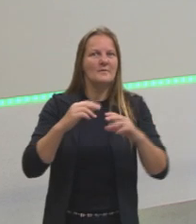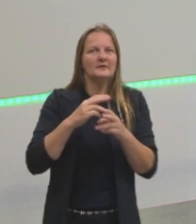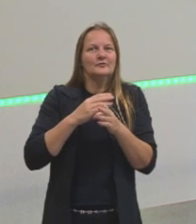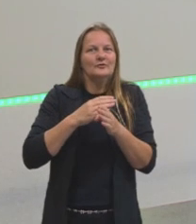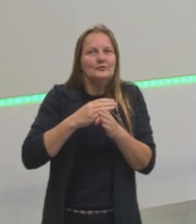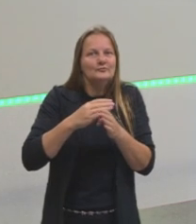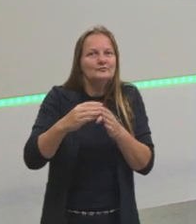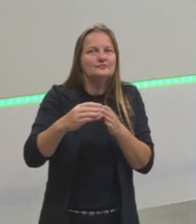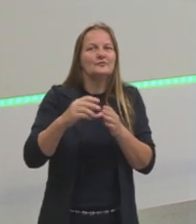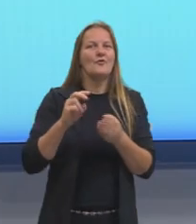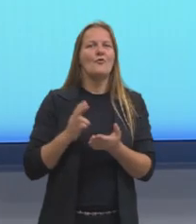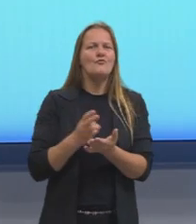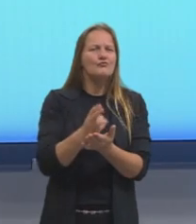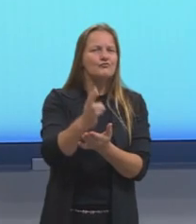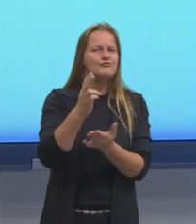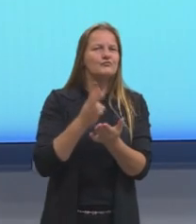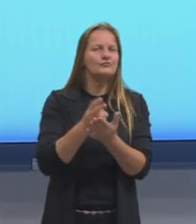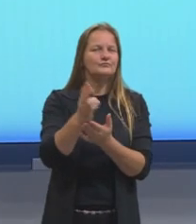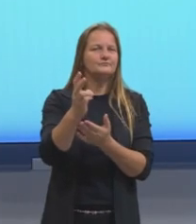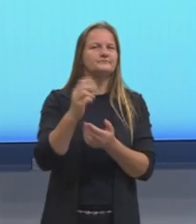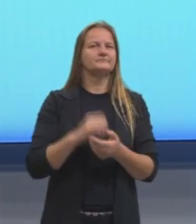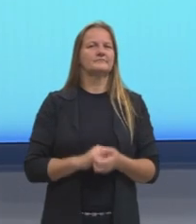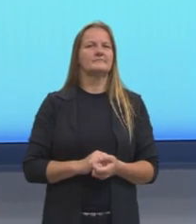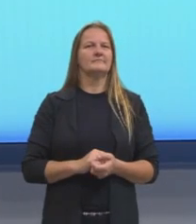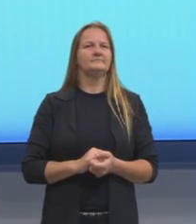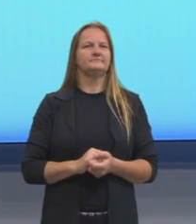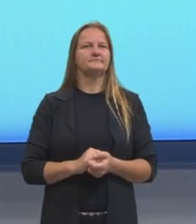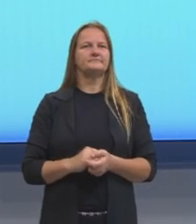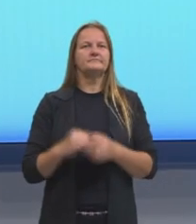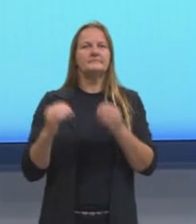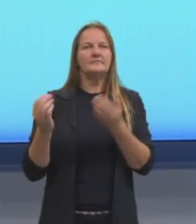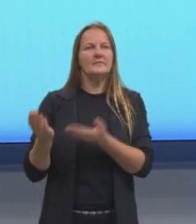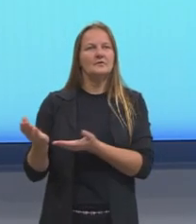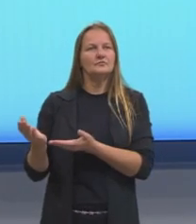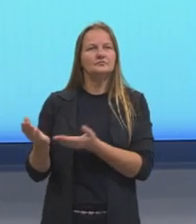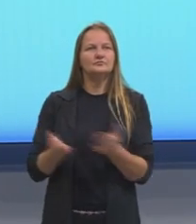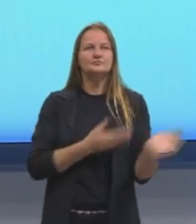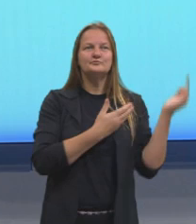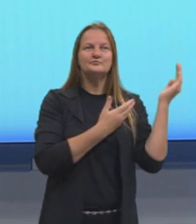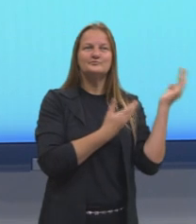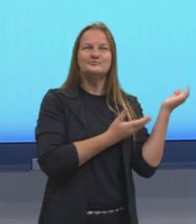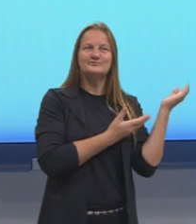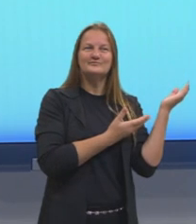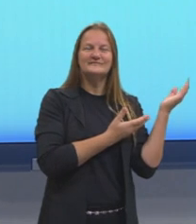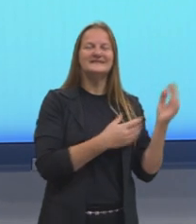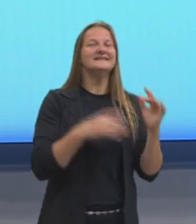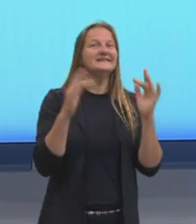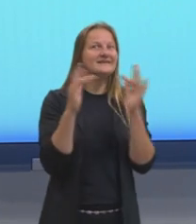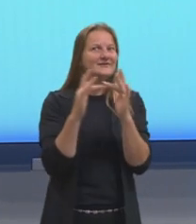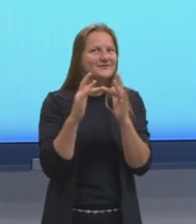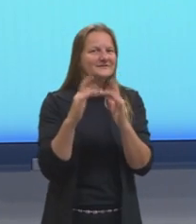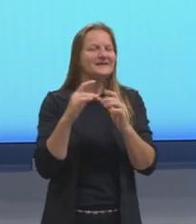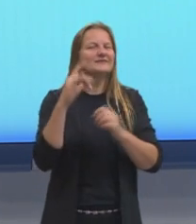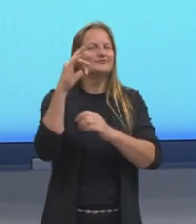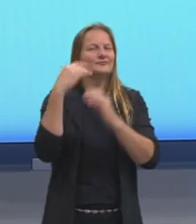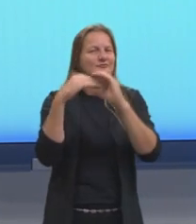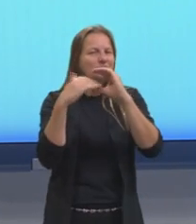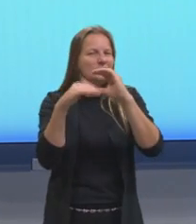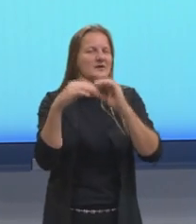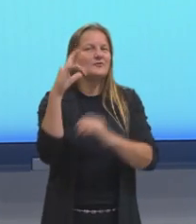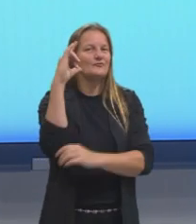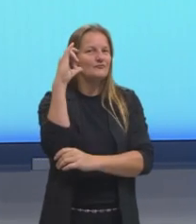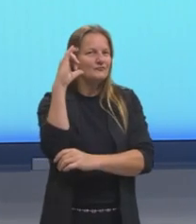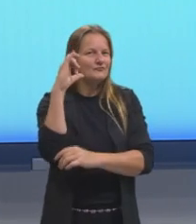Lembrando que vocês podem entrar em contato comigo pelas minhas redes sociais e também pelo meu e-mail. Eu vou ficar muito feliz em